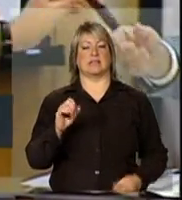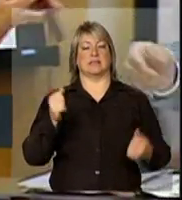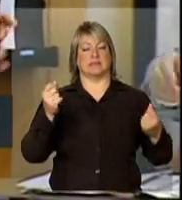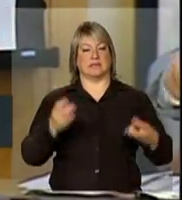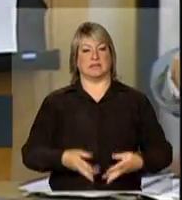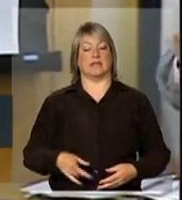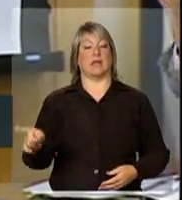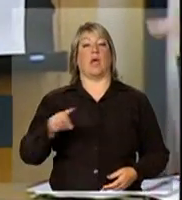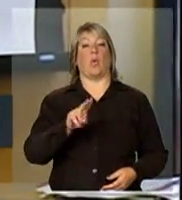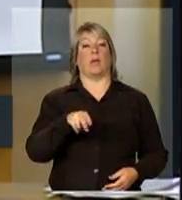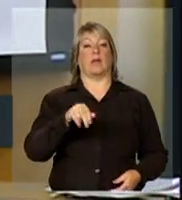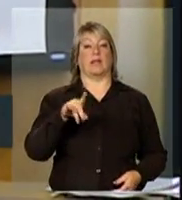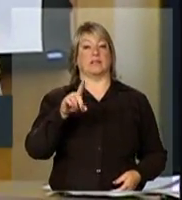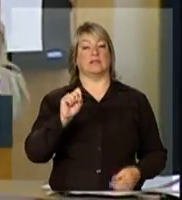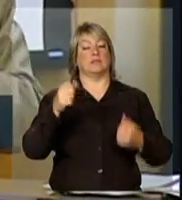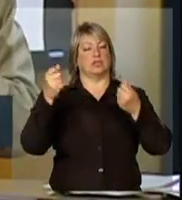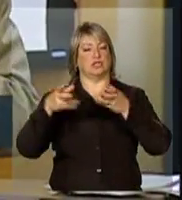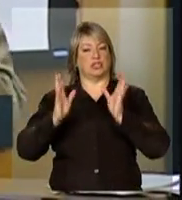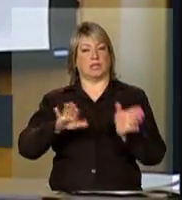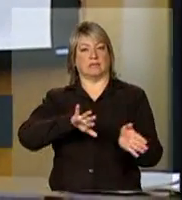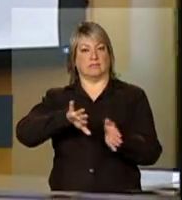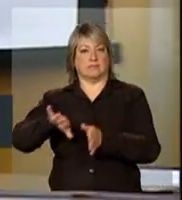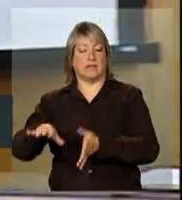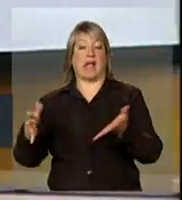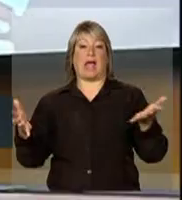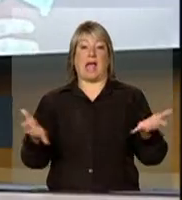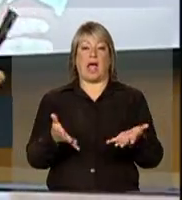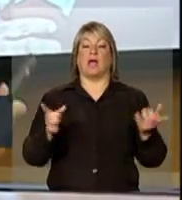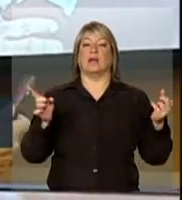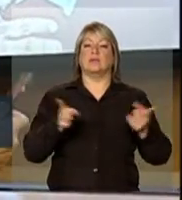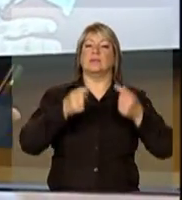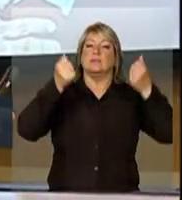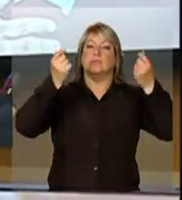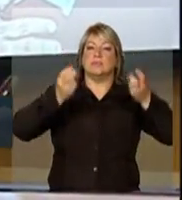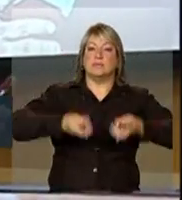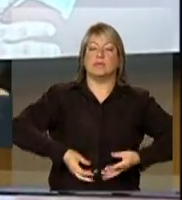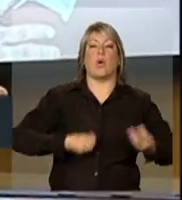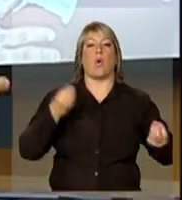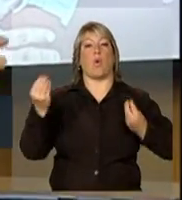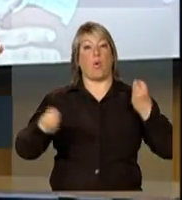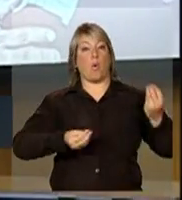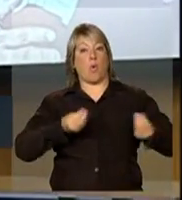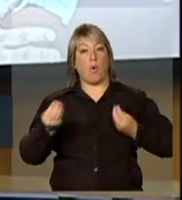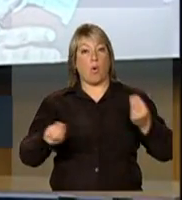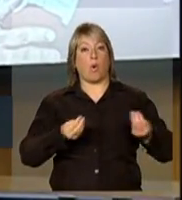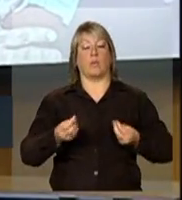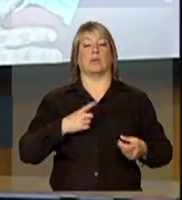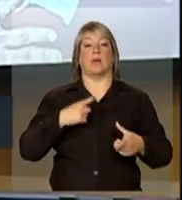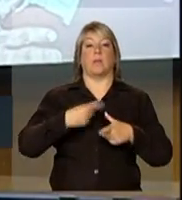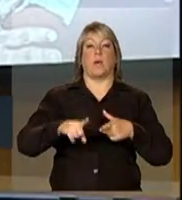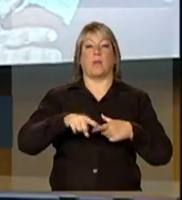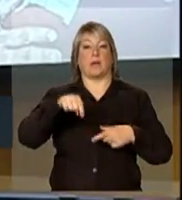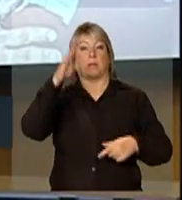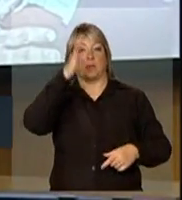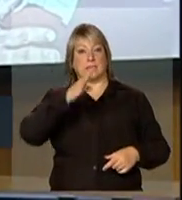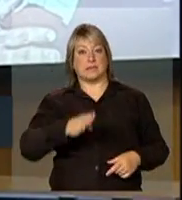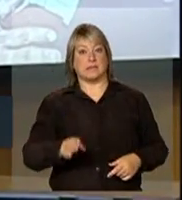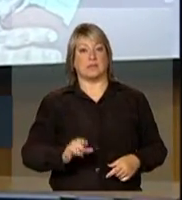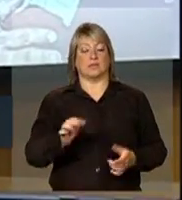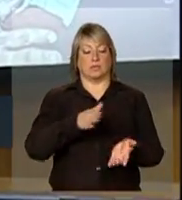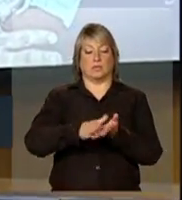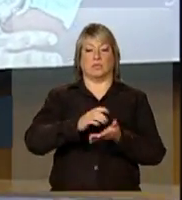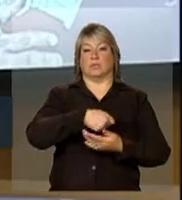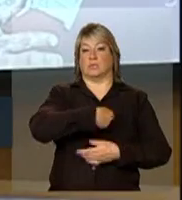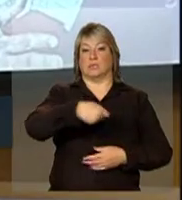NADES, nós vamos fazer uma síntese aqui da situação do Brasil. O boletim, nós vamos estar lançando o